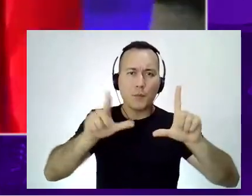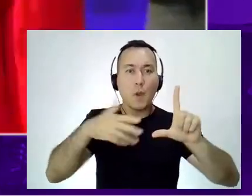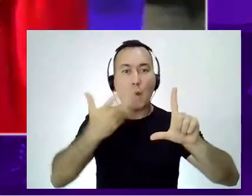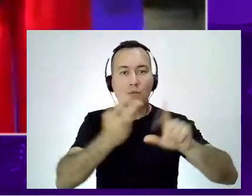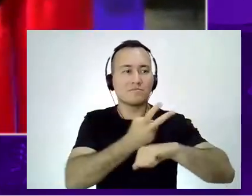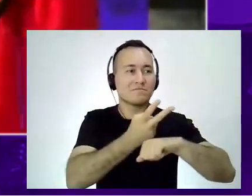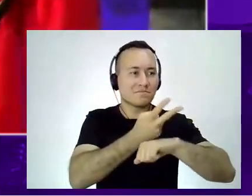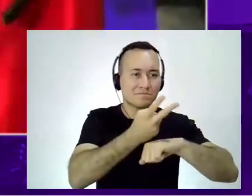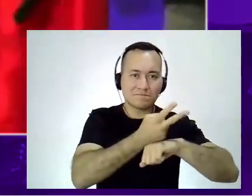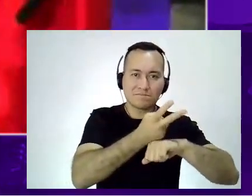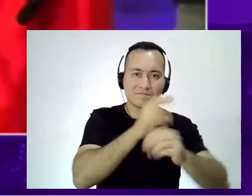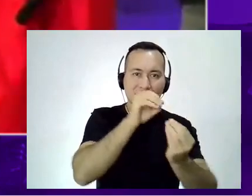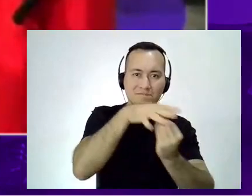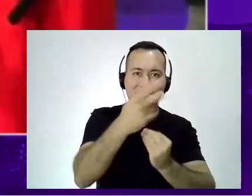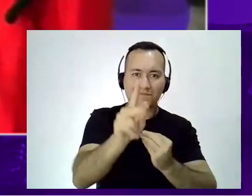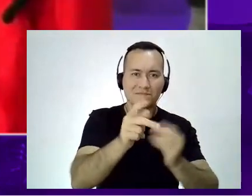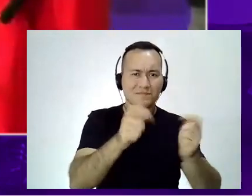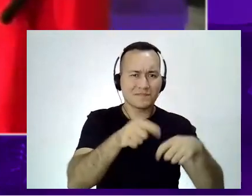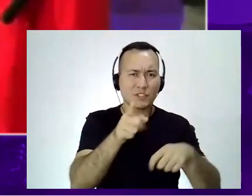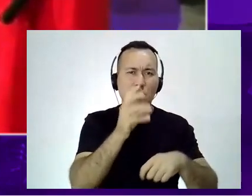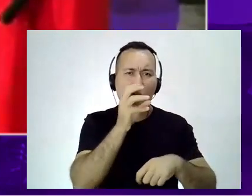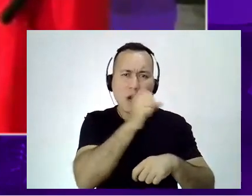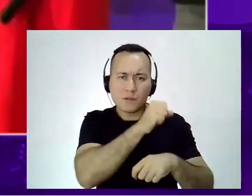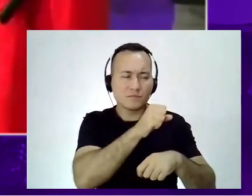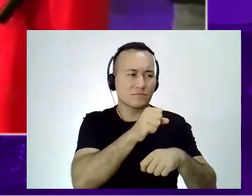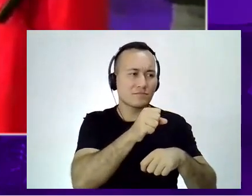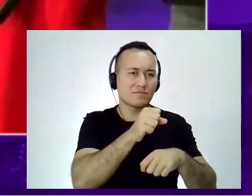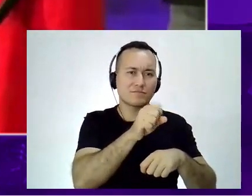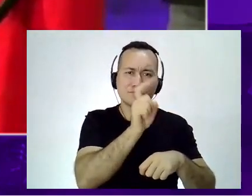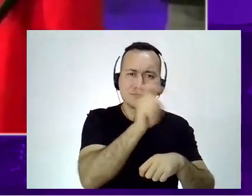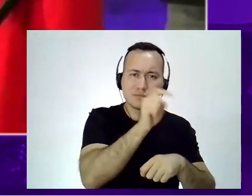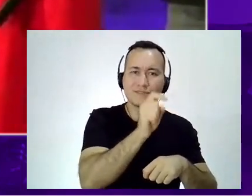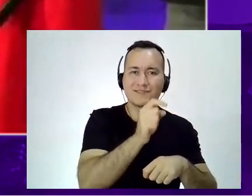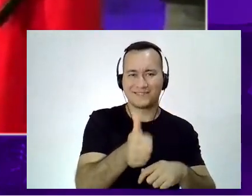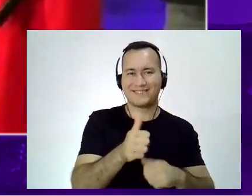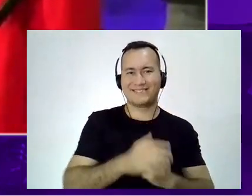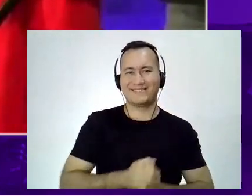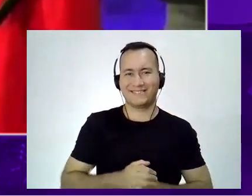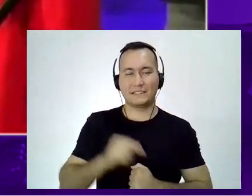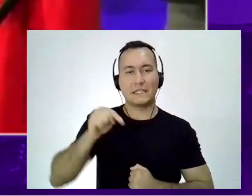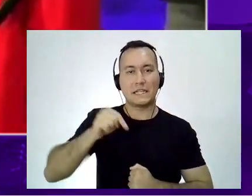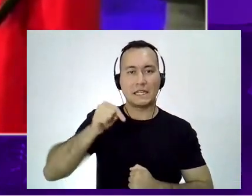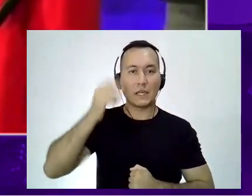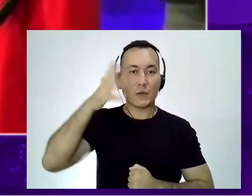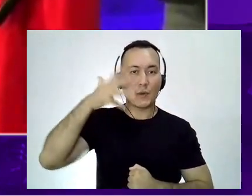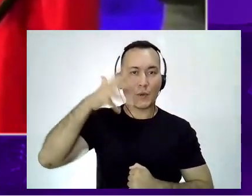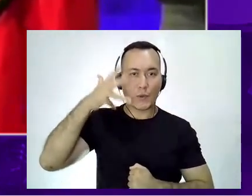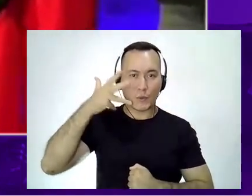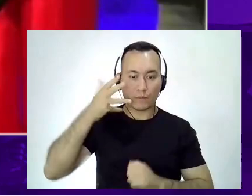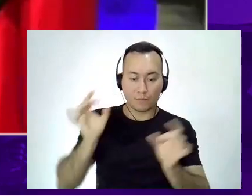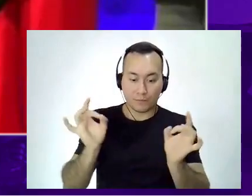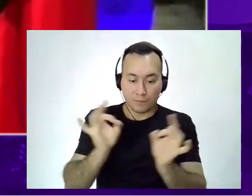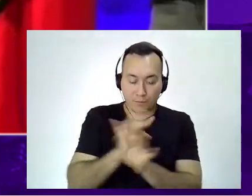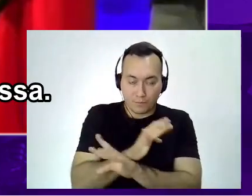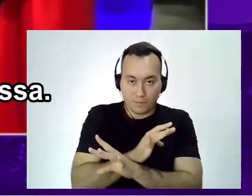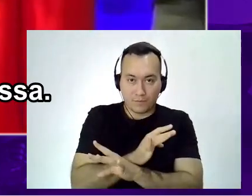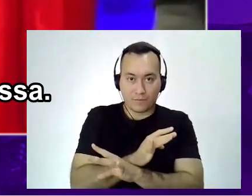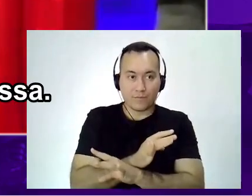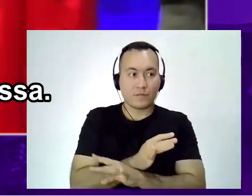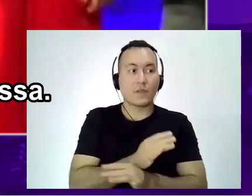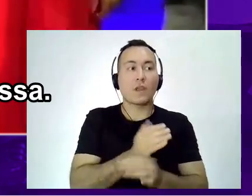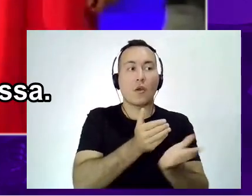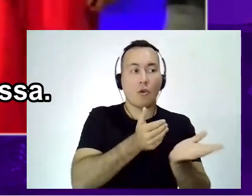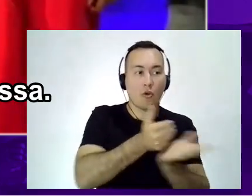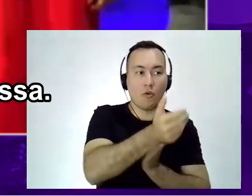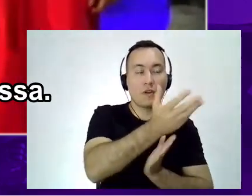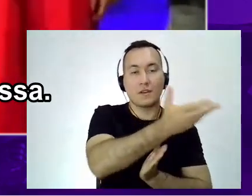então você fica aqui com a gente, quando terminar a palestra do Narciso, vai começar as trilhas todas na sala, então você que